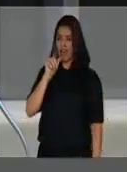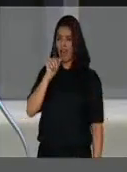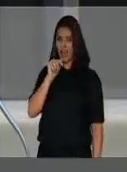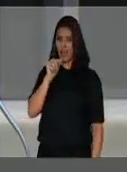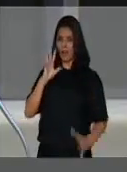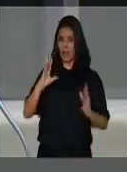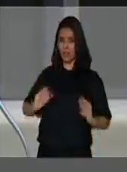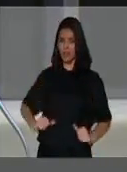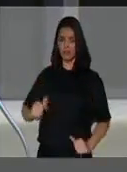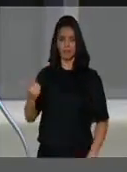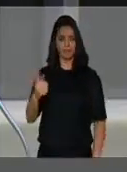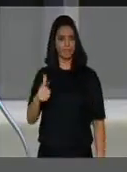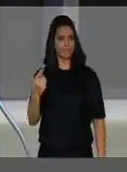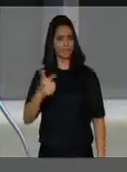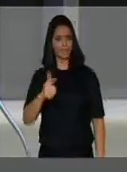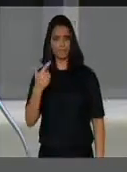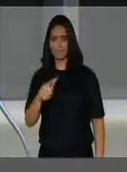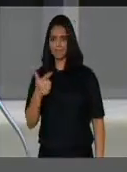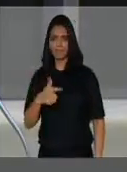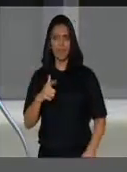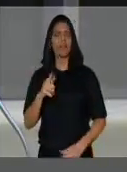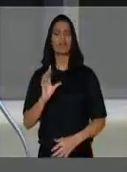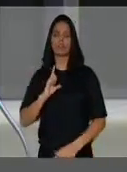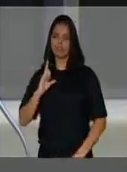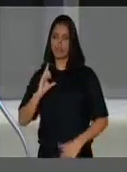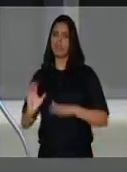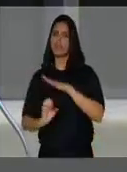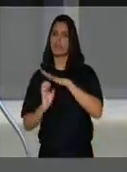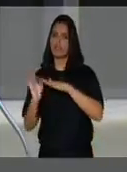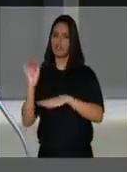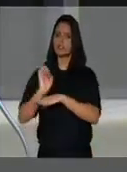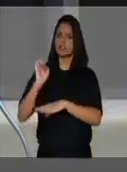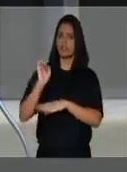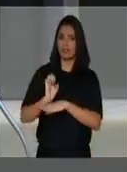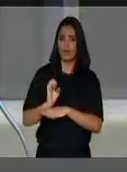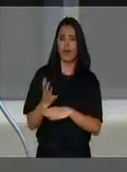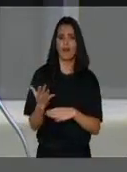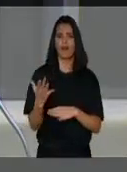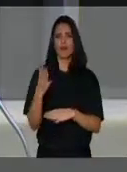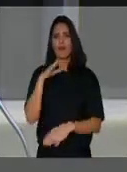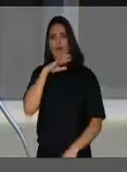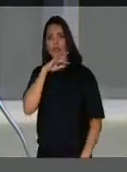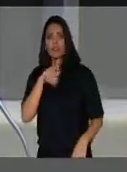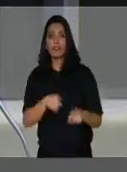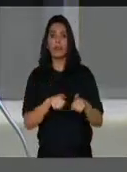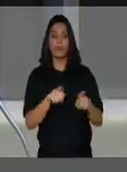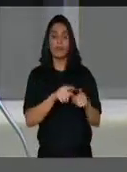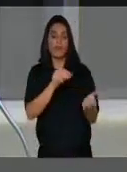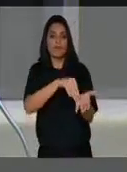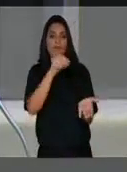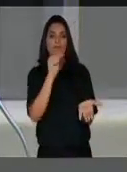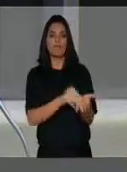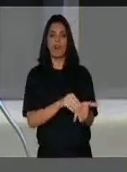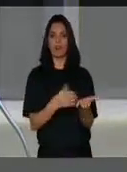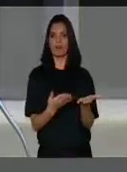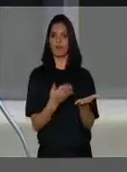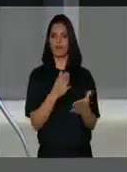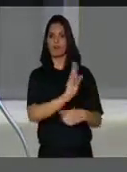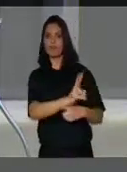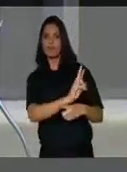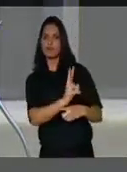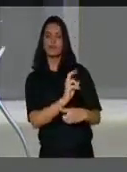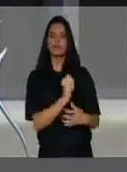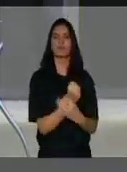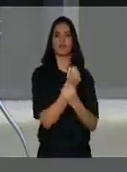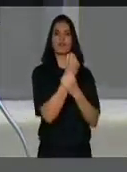distribuída pela companhia estadual, a insegurança e a violência que tomam conta do Estado e